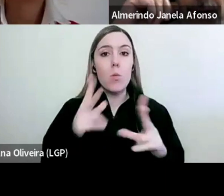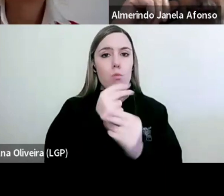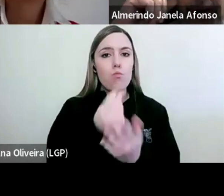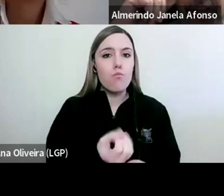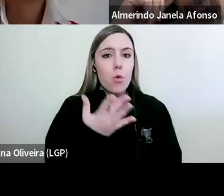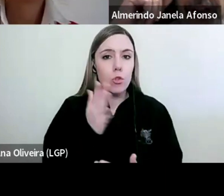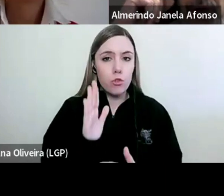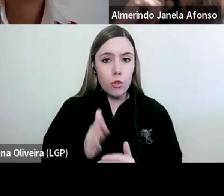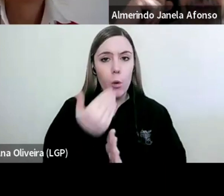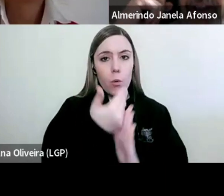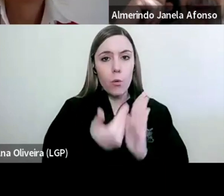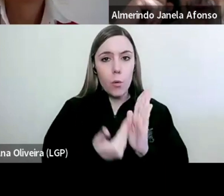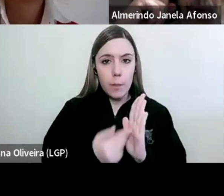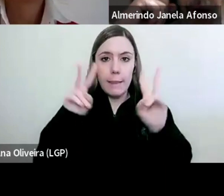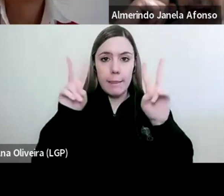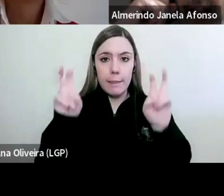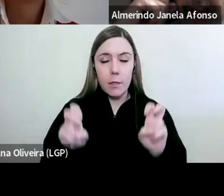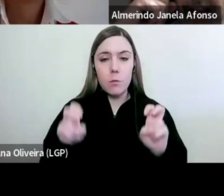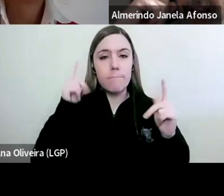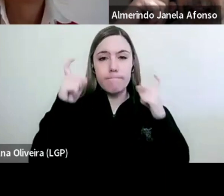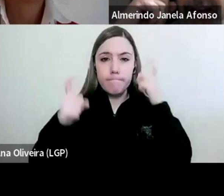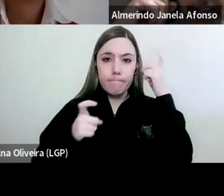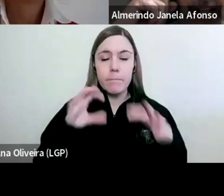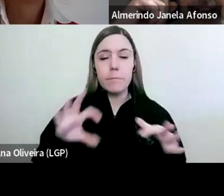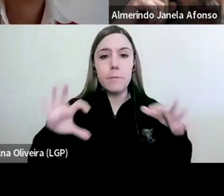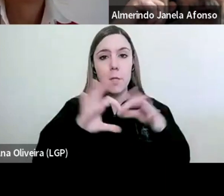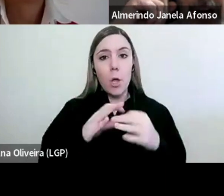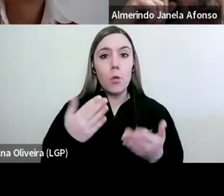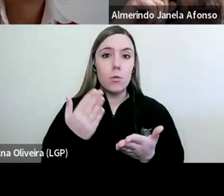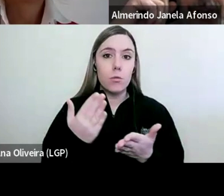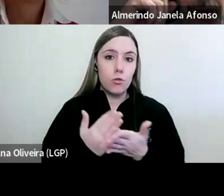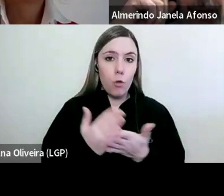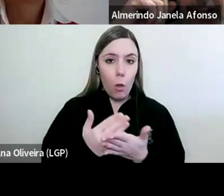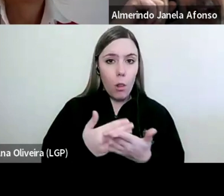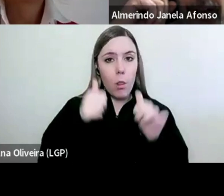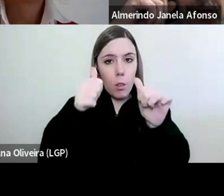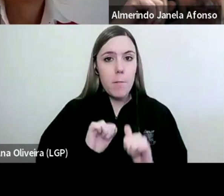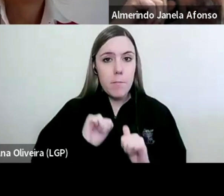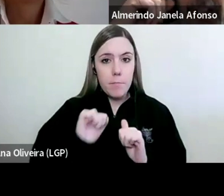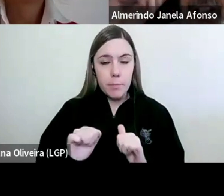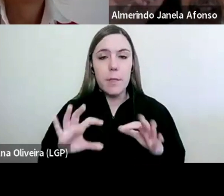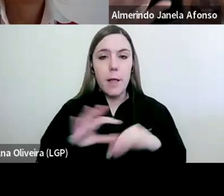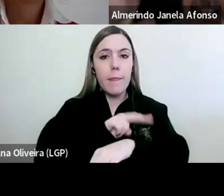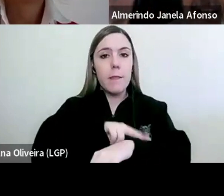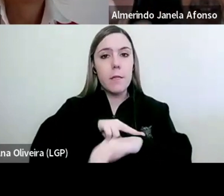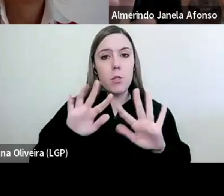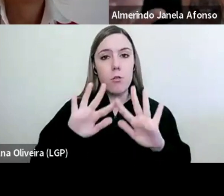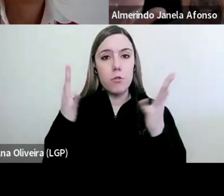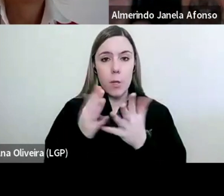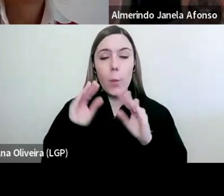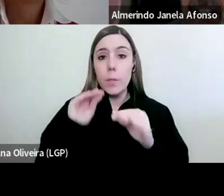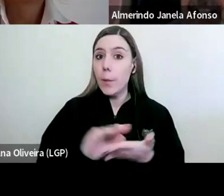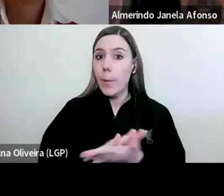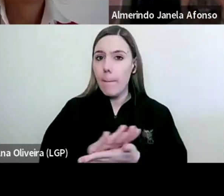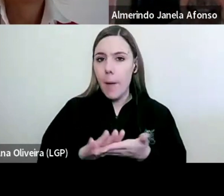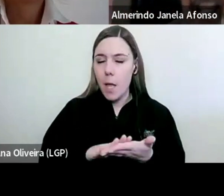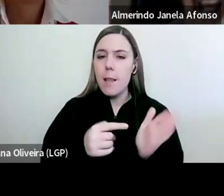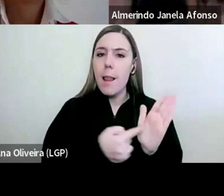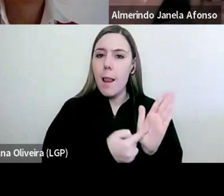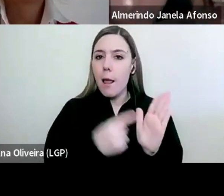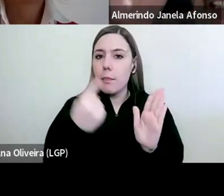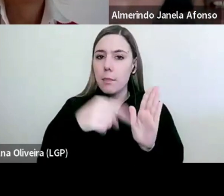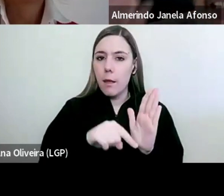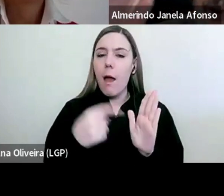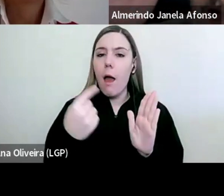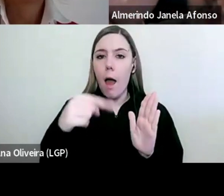Reflexões sobre a Avaliação do Aproveitamento Escolar da Direção-Geral do Ensino Básico, sinalizava-se a existência de